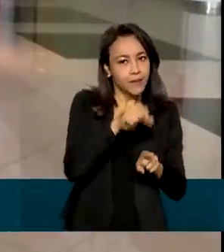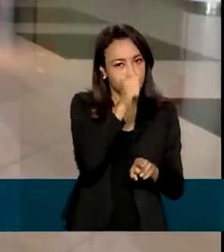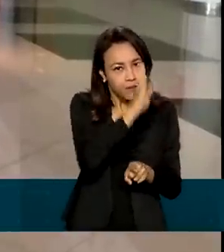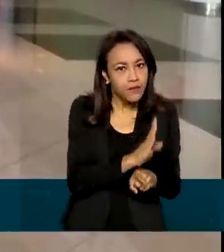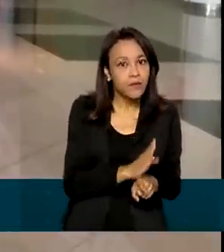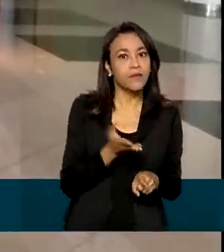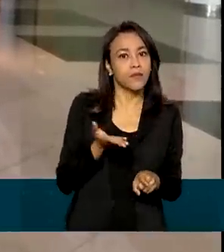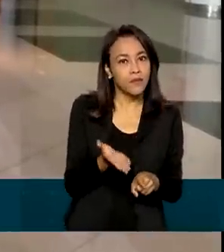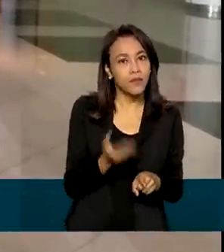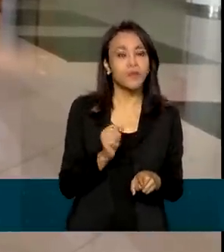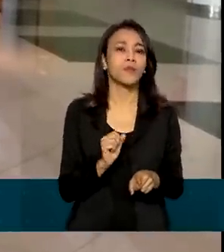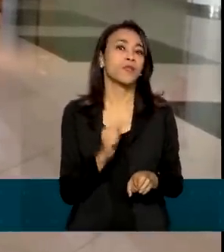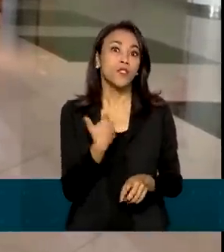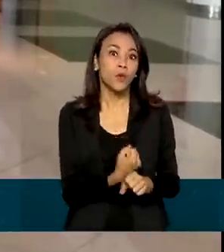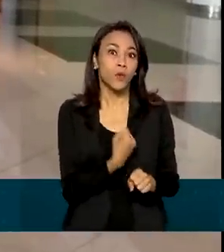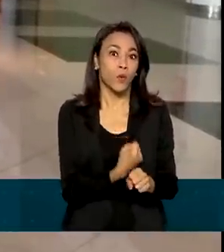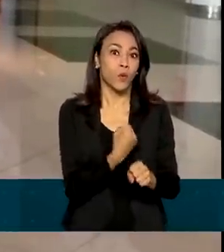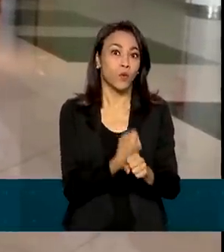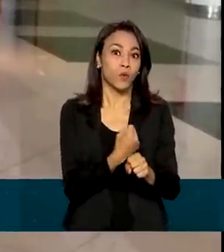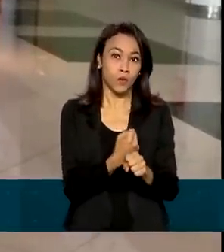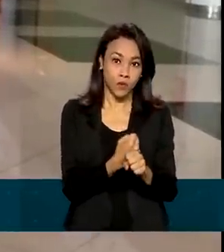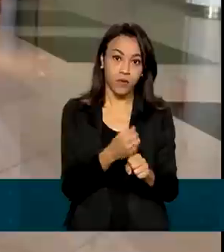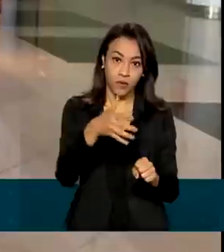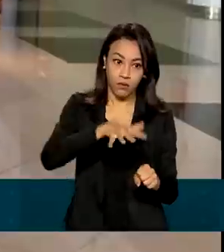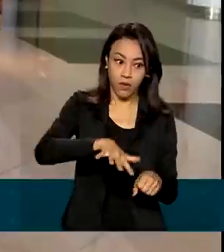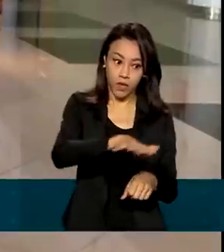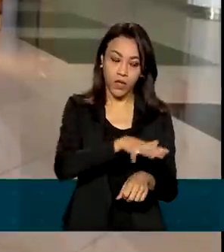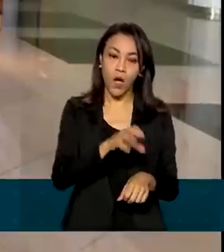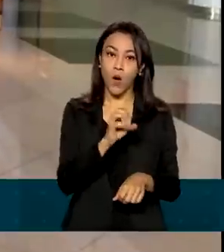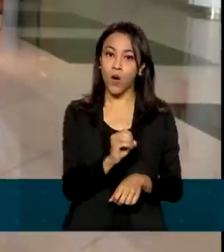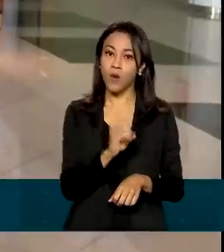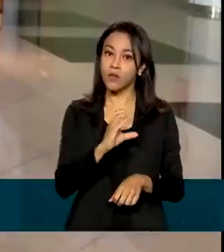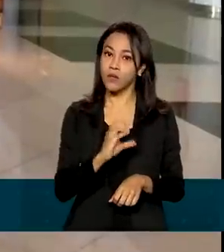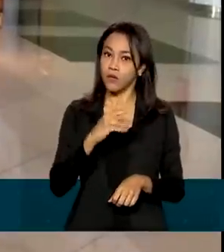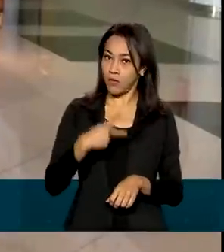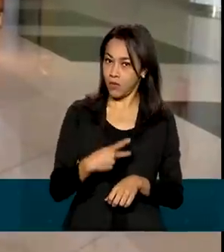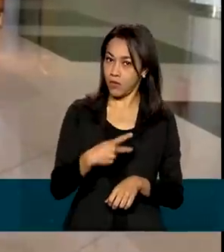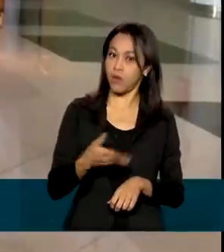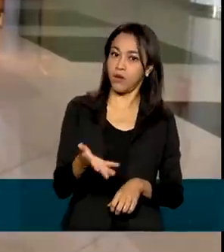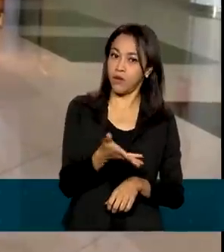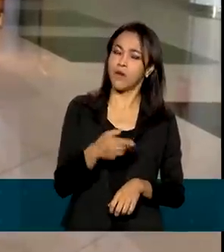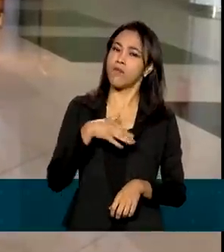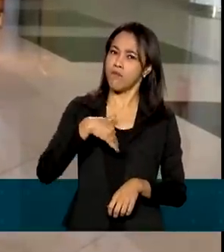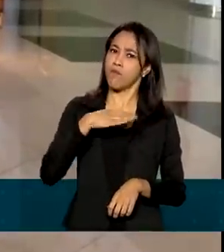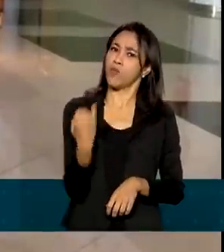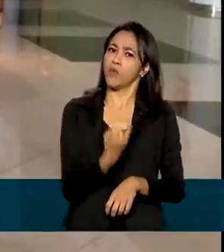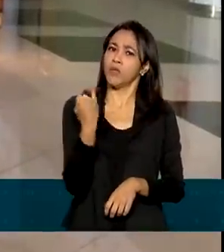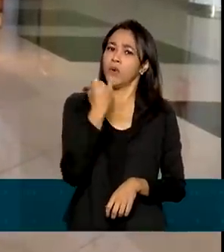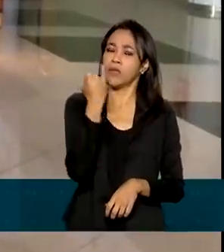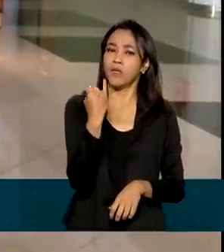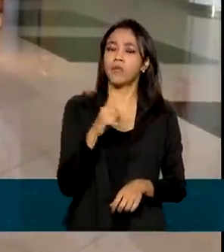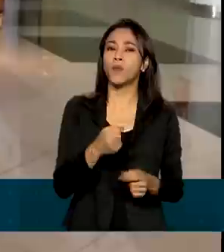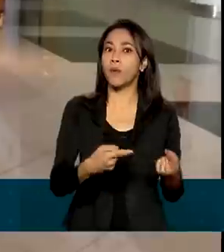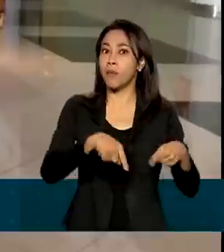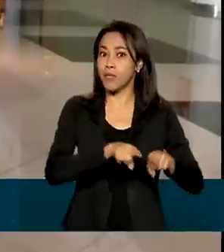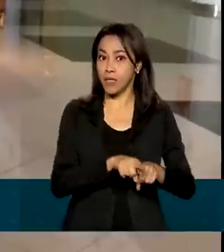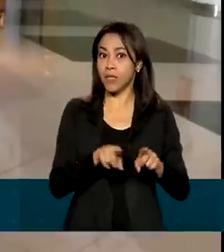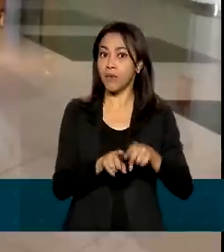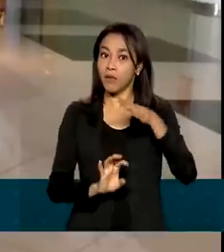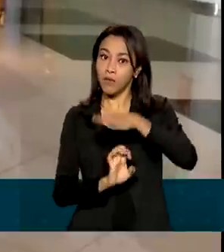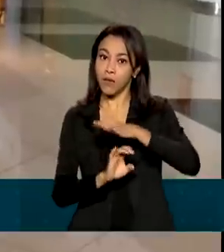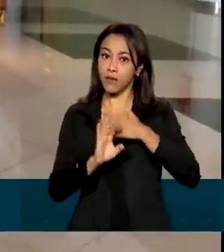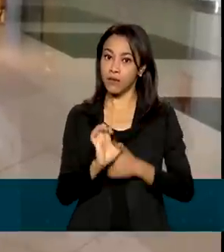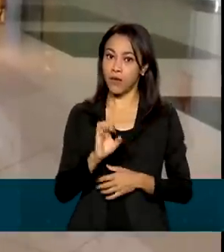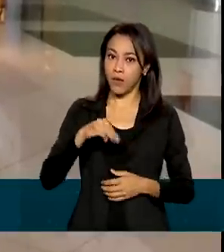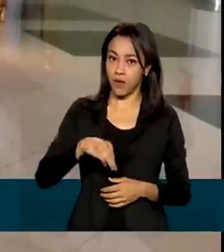Brasil, de construção aqui mesmo na OCP. Mas principalmente, muito importante, uma parceria da Embrapa com a